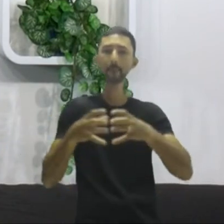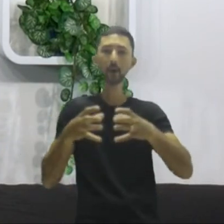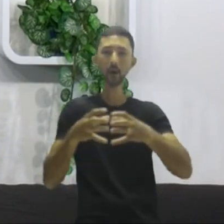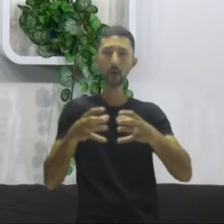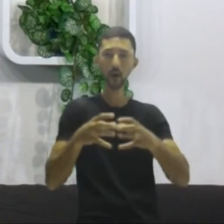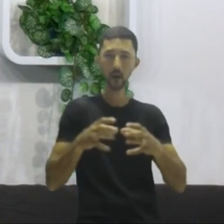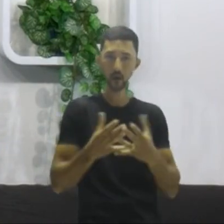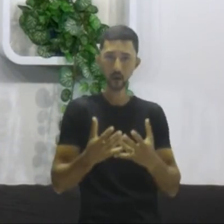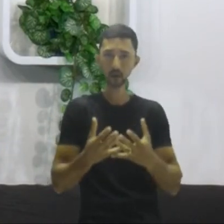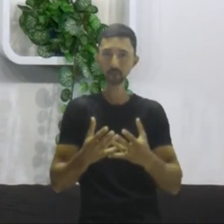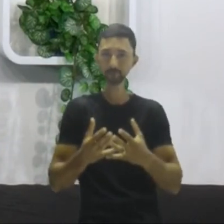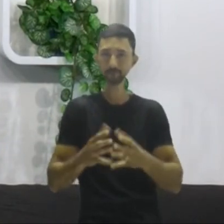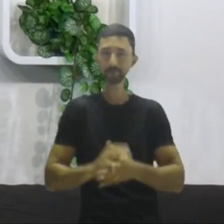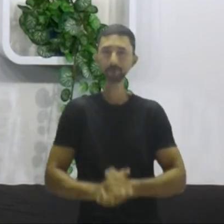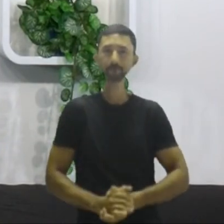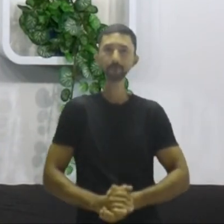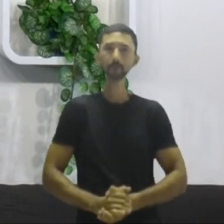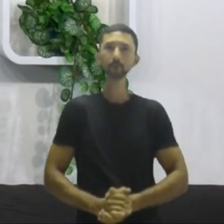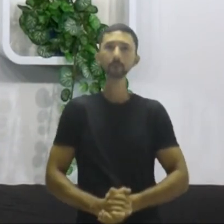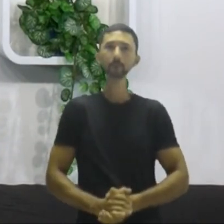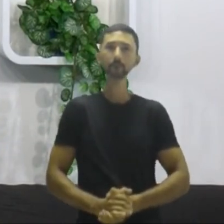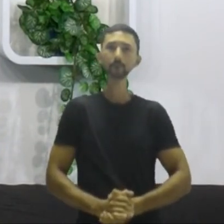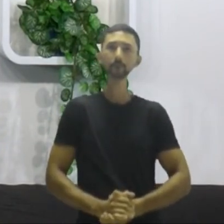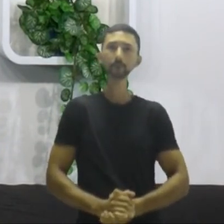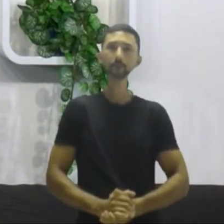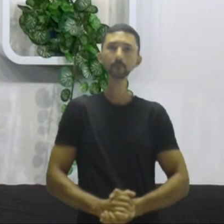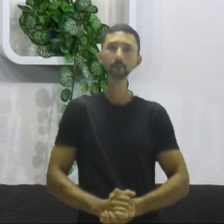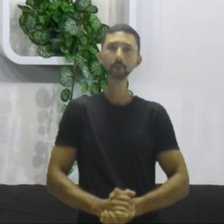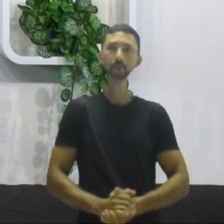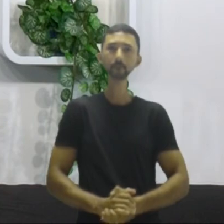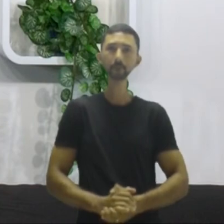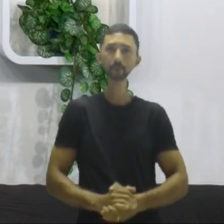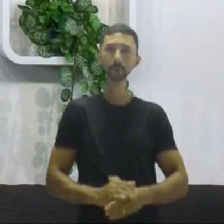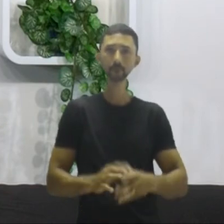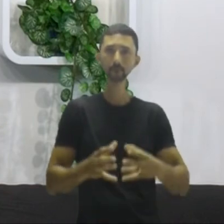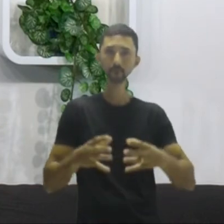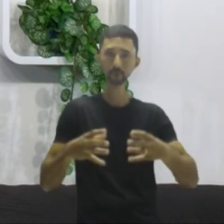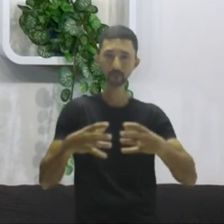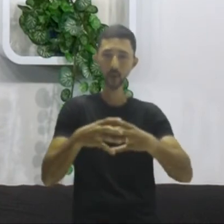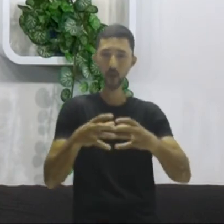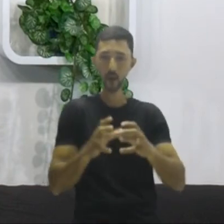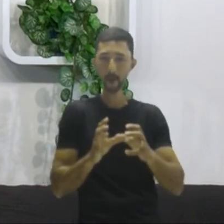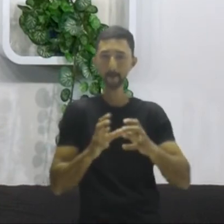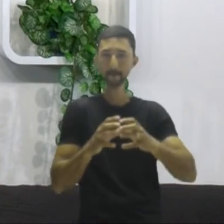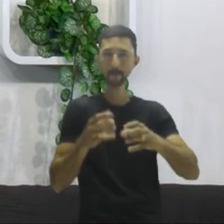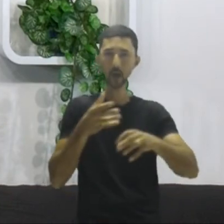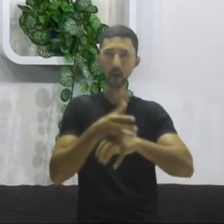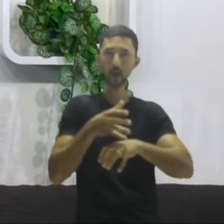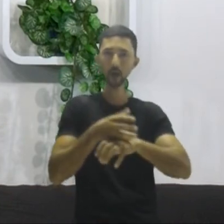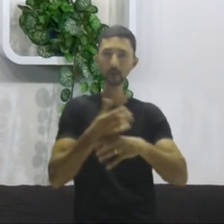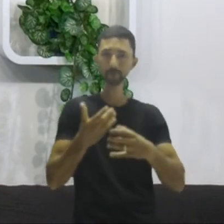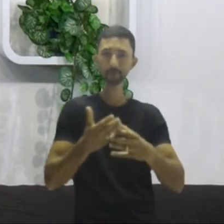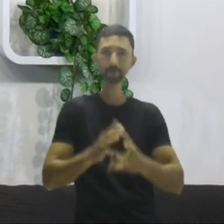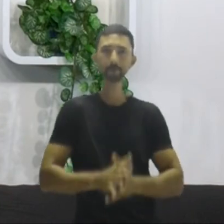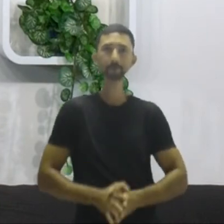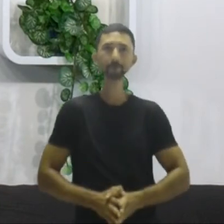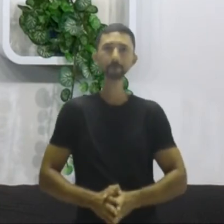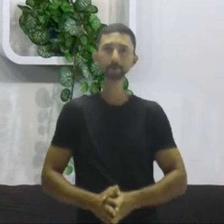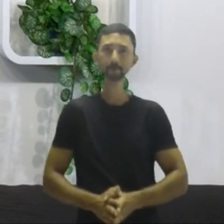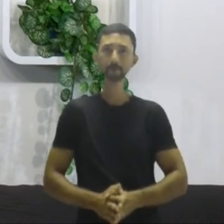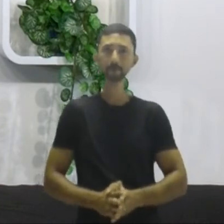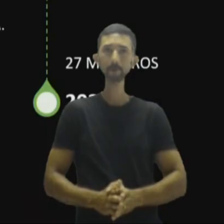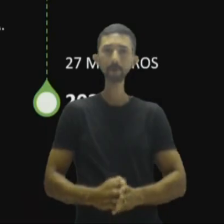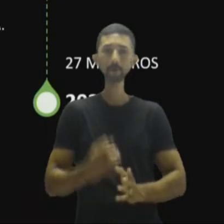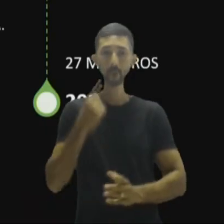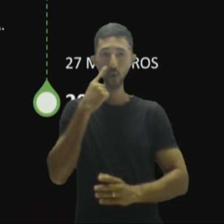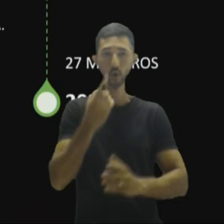conseguinte, quer matar o capitalismo. São excludentes, eu poderia dizer a vocês. Vamos